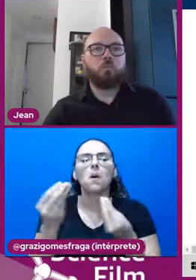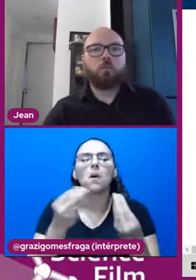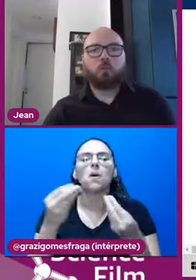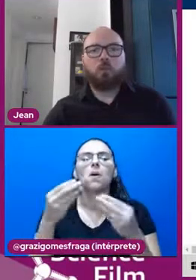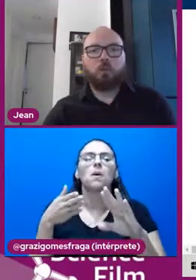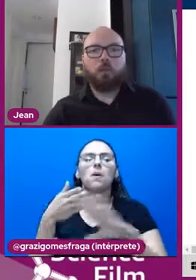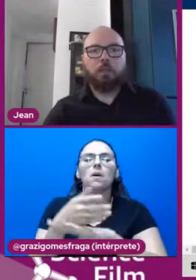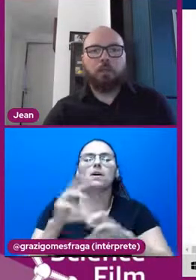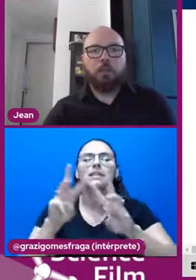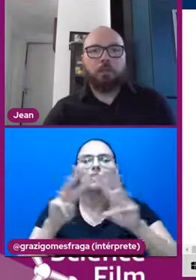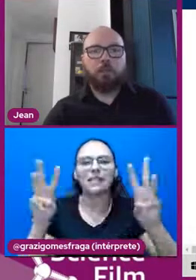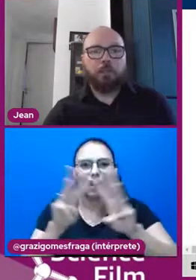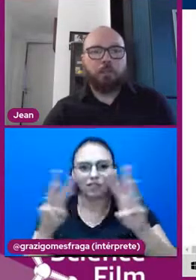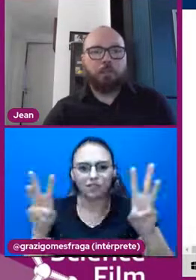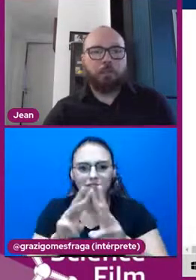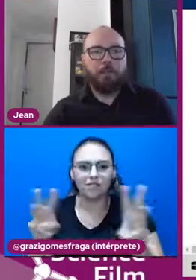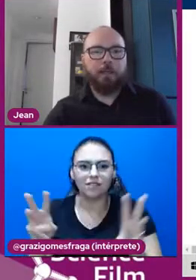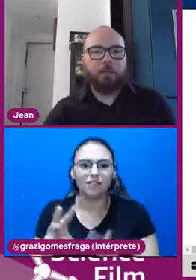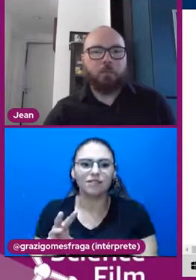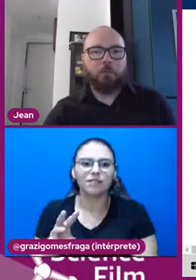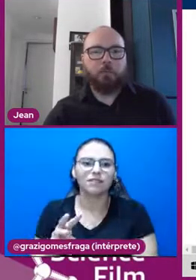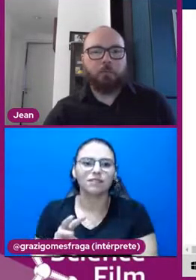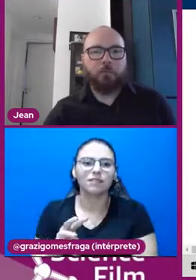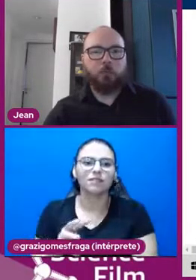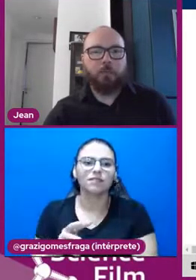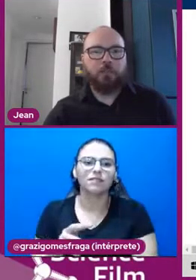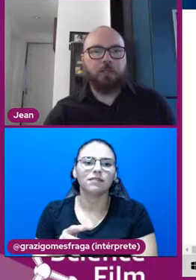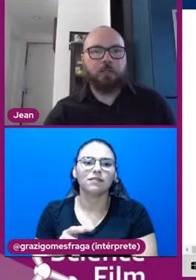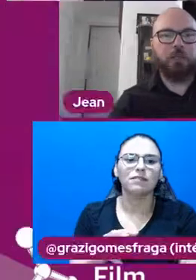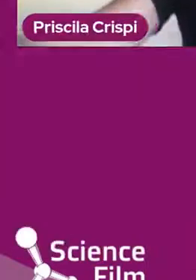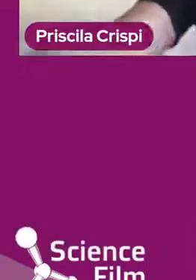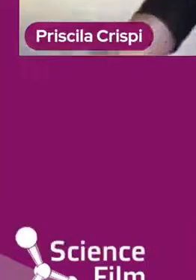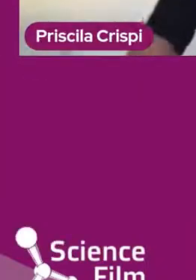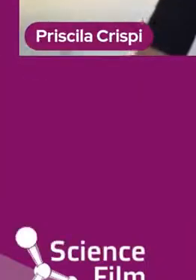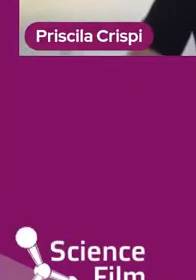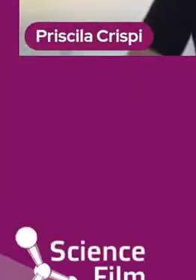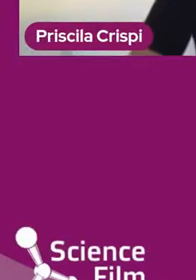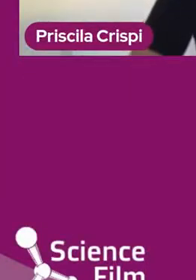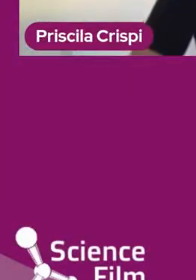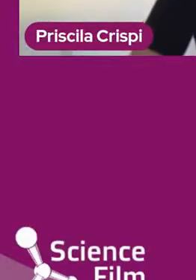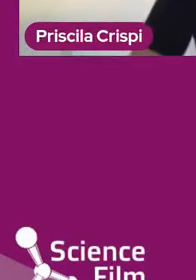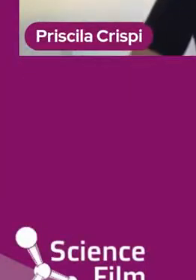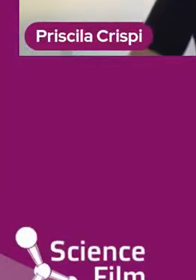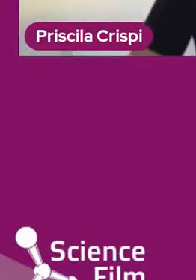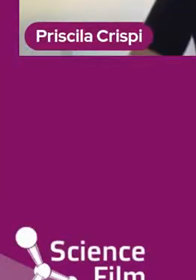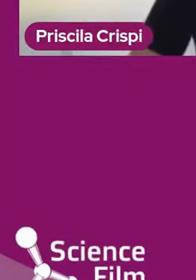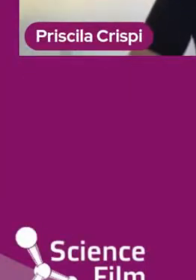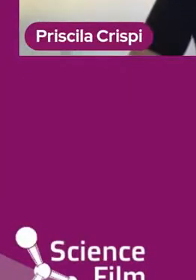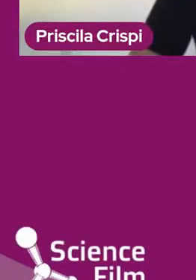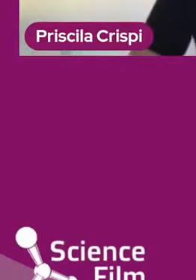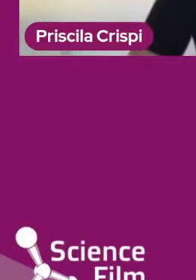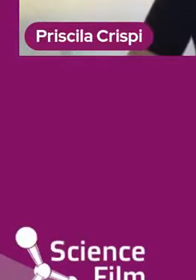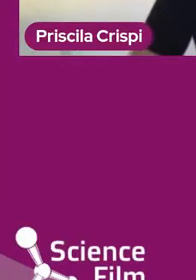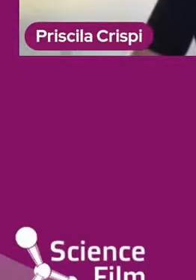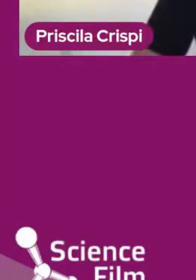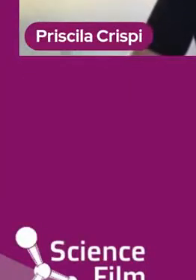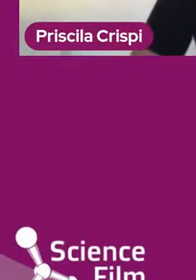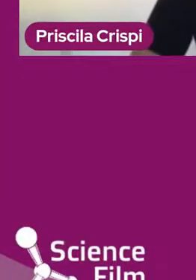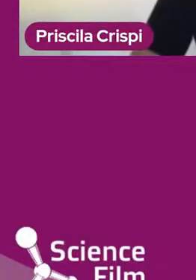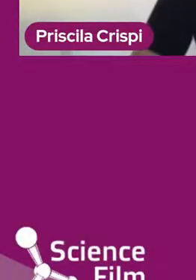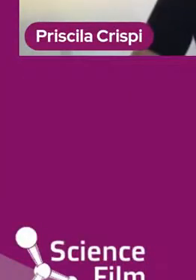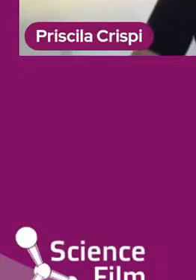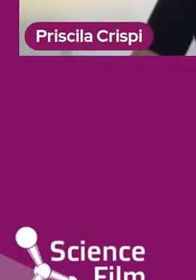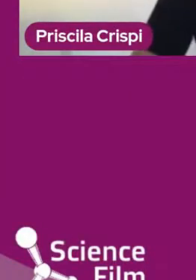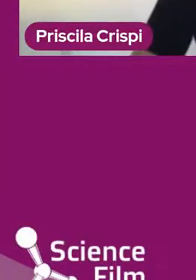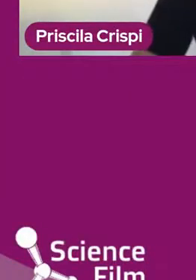site agora. Claro, Piri. Deixa eu parar o meu compartilhamento. E só para fechar a minha fala, Piri, e lembrar assim,